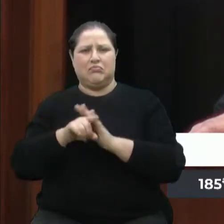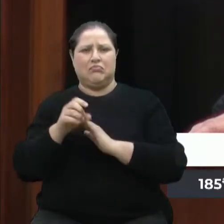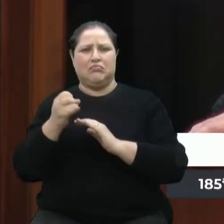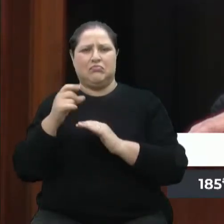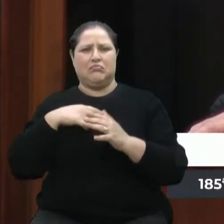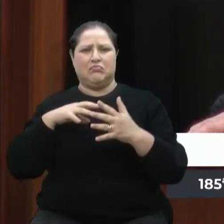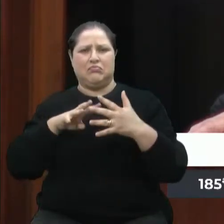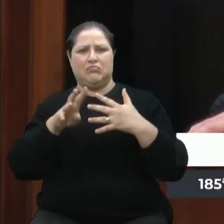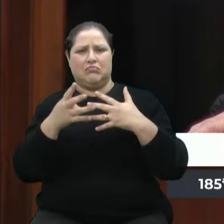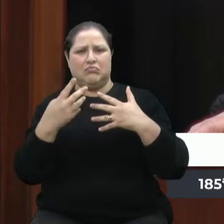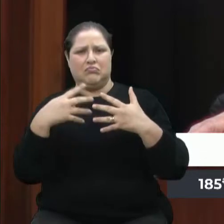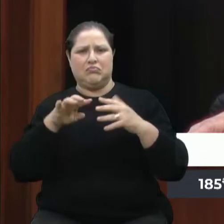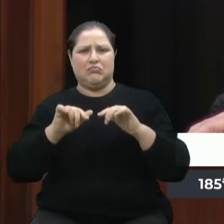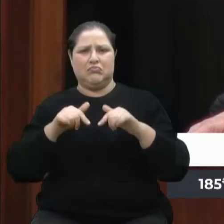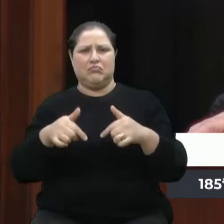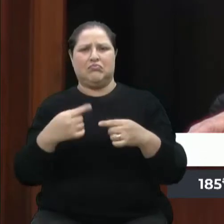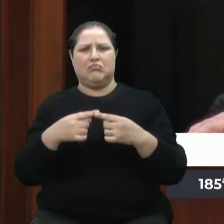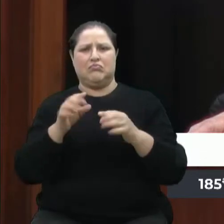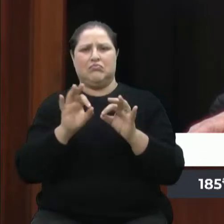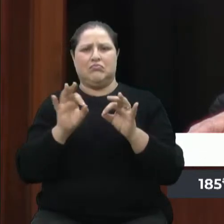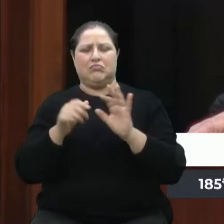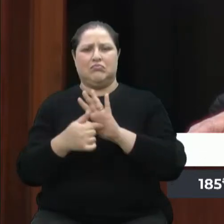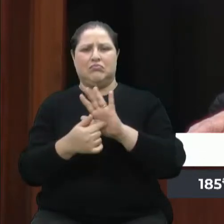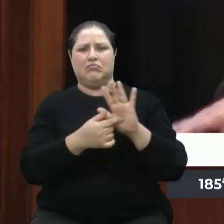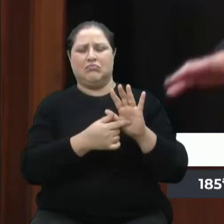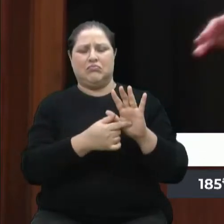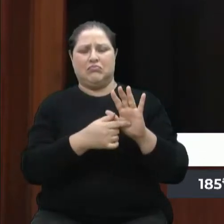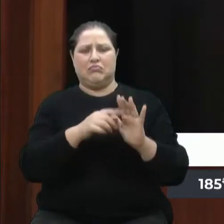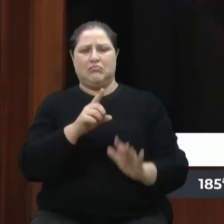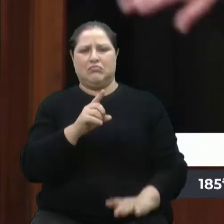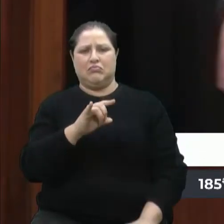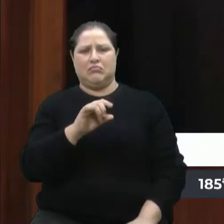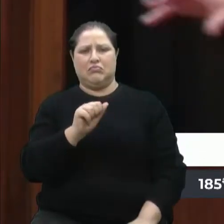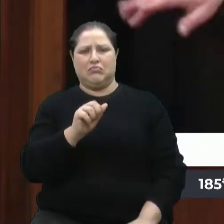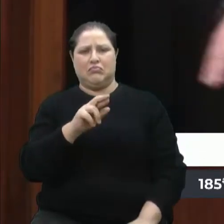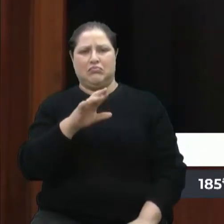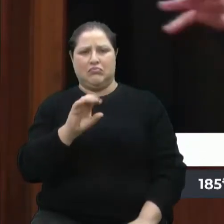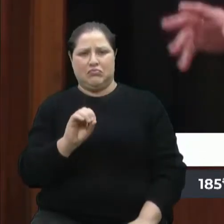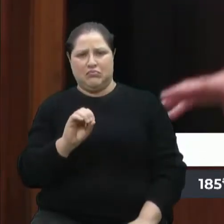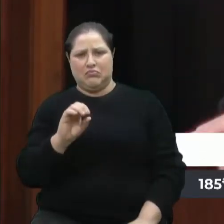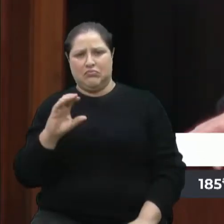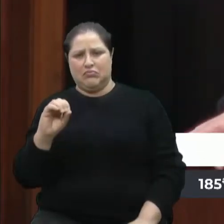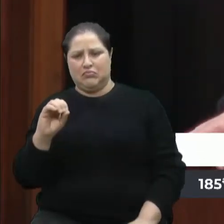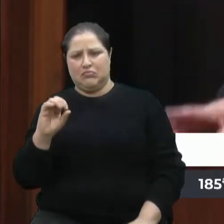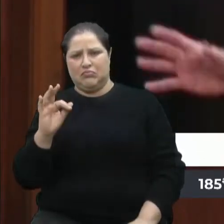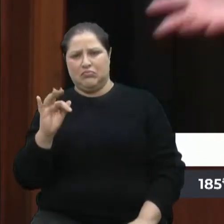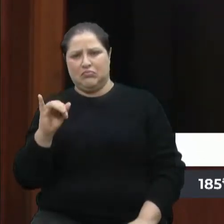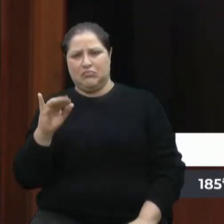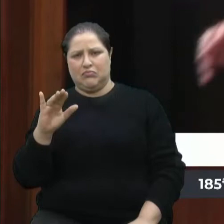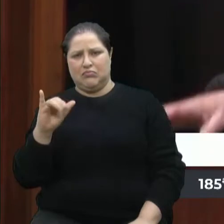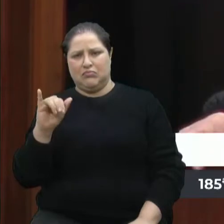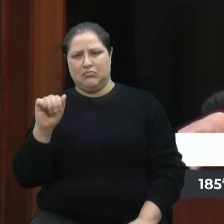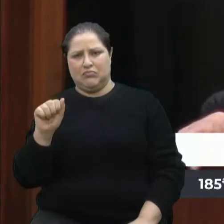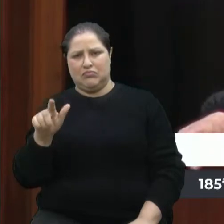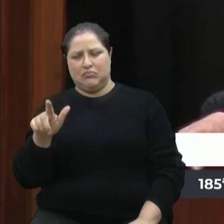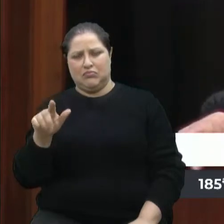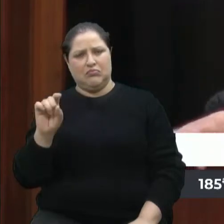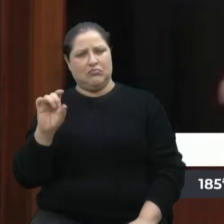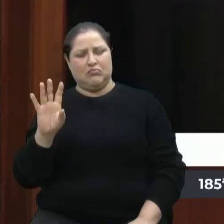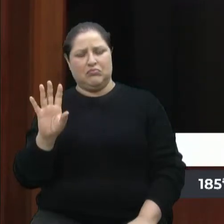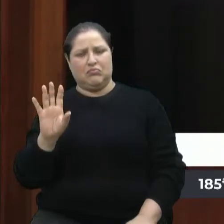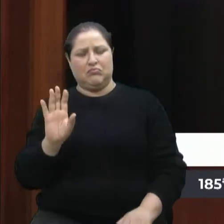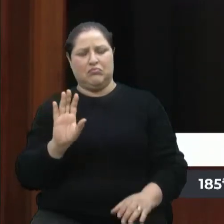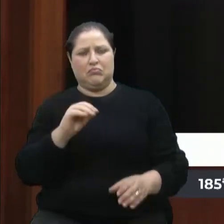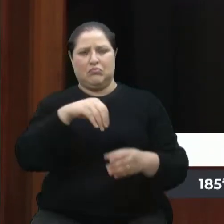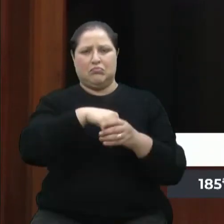dele, por que não foi divulgada no Diário Oficial? Foi feita administrativamente, internamente, e simplesmente conceder a aposentadoria sem